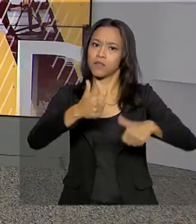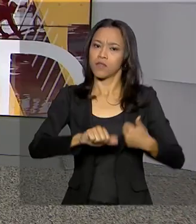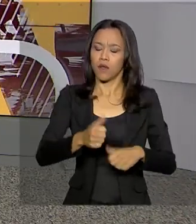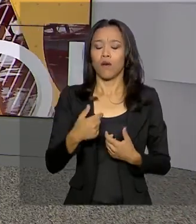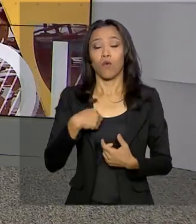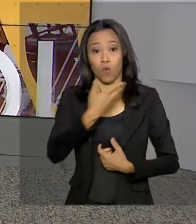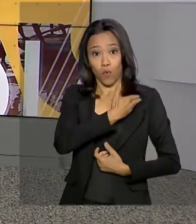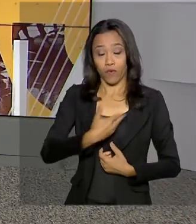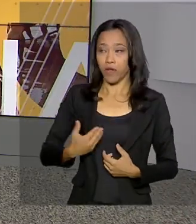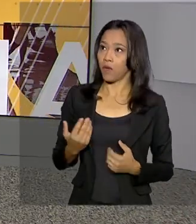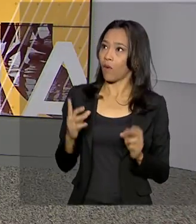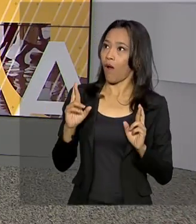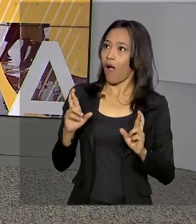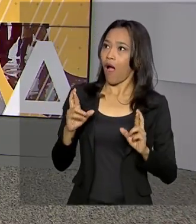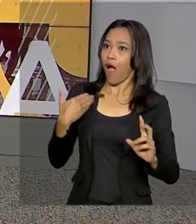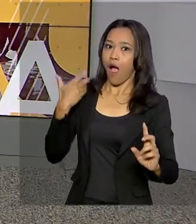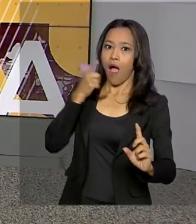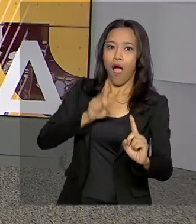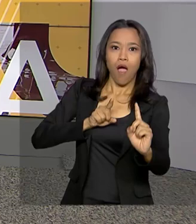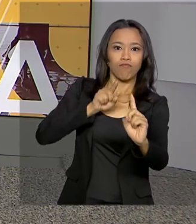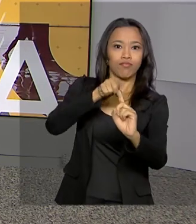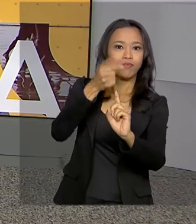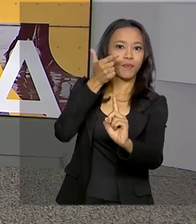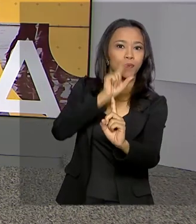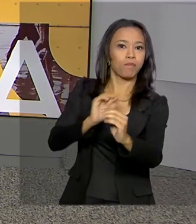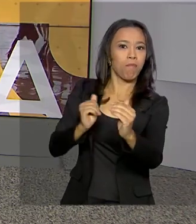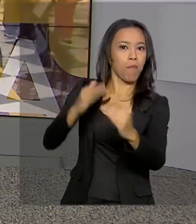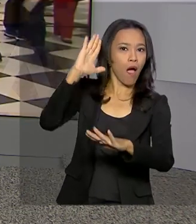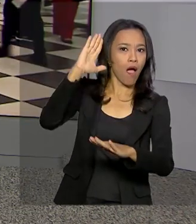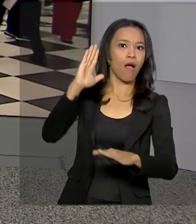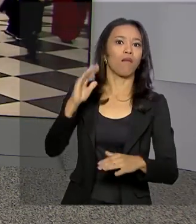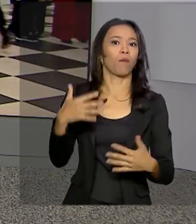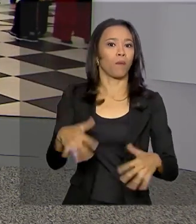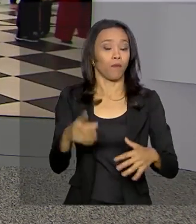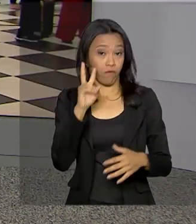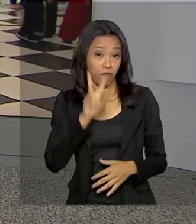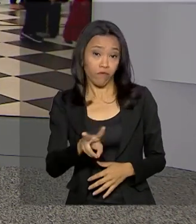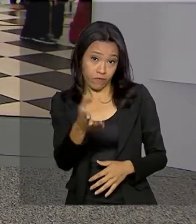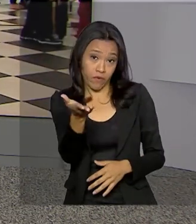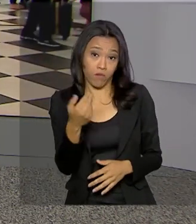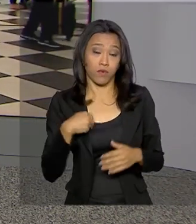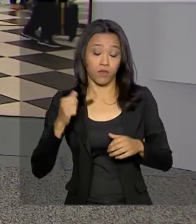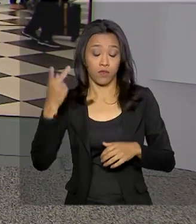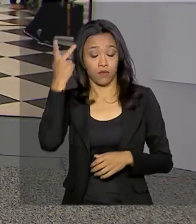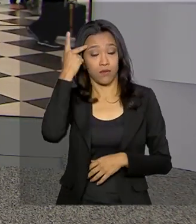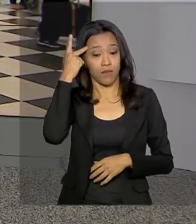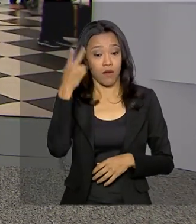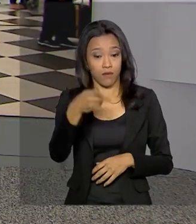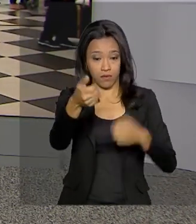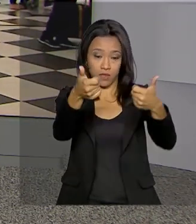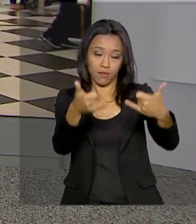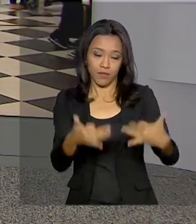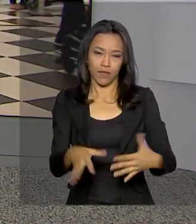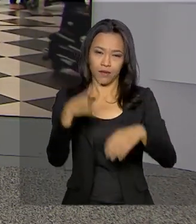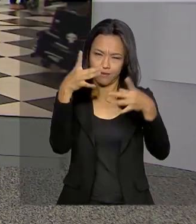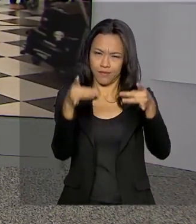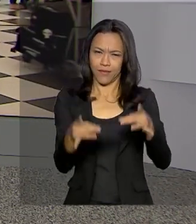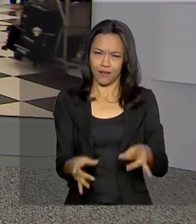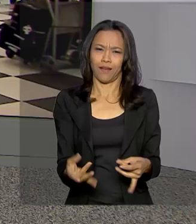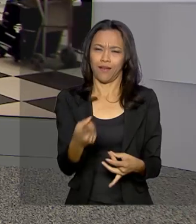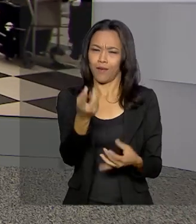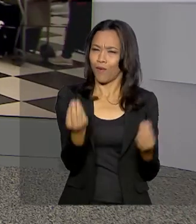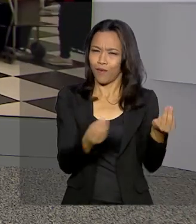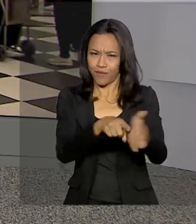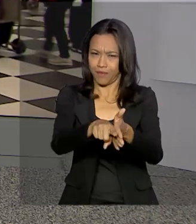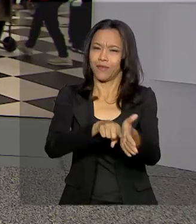meta estipulada pelo governo. Vamos então até o aeroporto de Congonhas, em São Paulo. Ricardo Ferraz está lá e traz os detalhes dessa